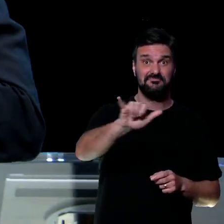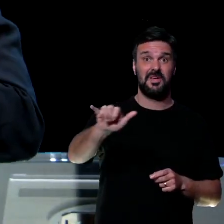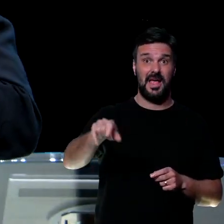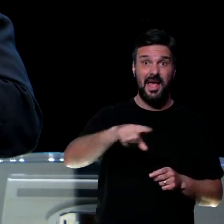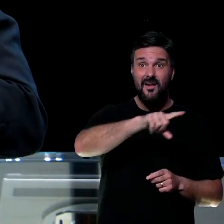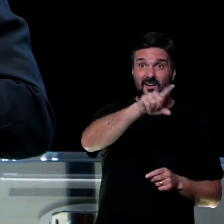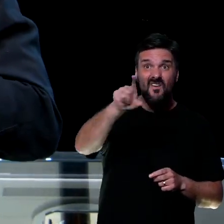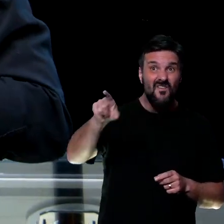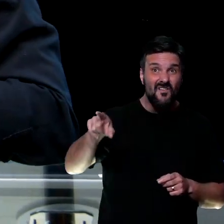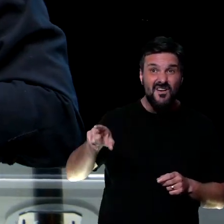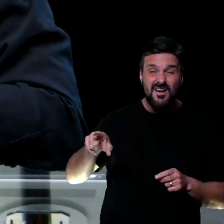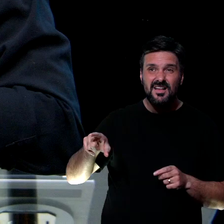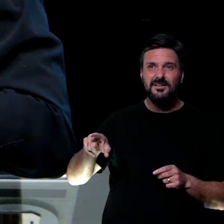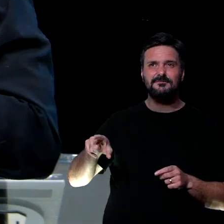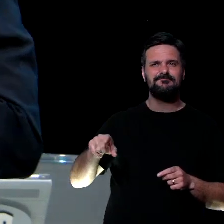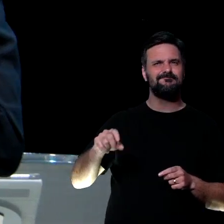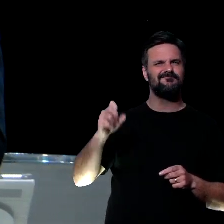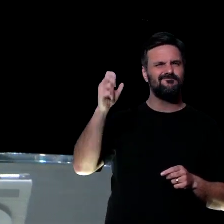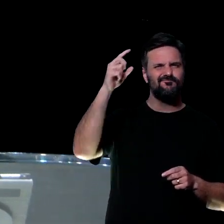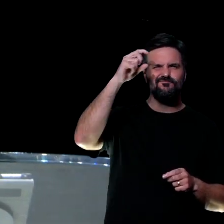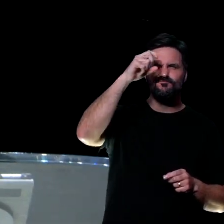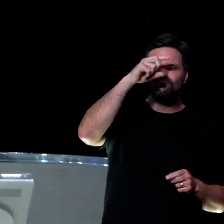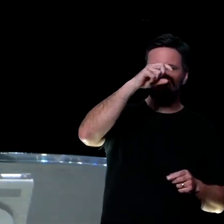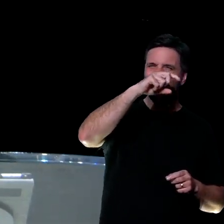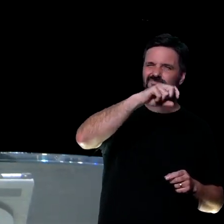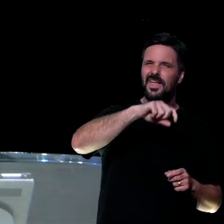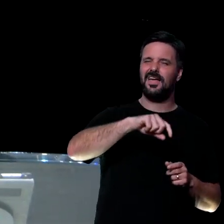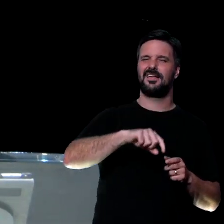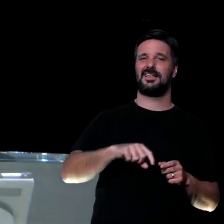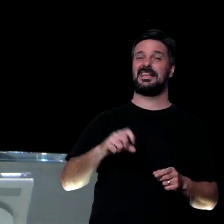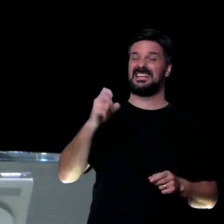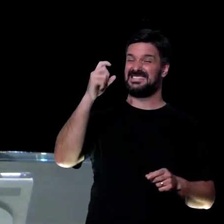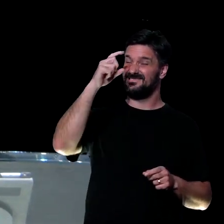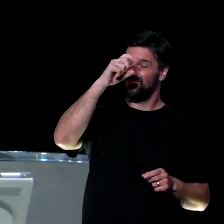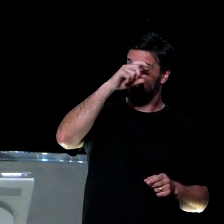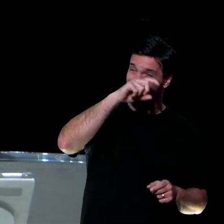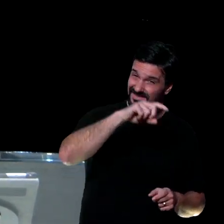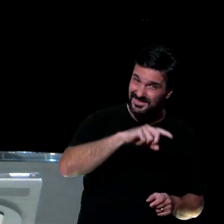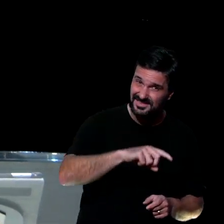quando você é o perdoado, é uma maravilha né, agora quando você sai com o prejuízo,